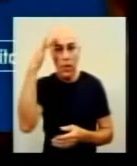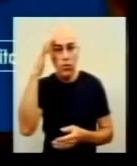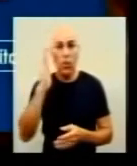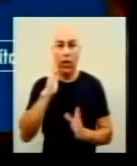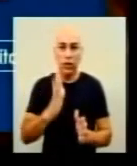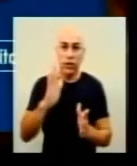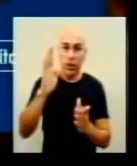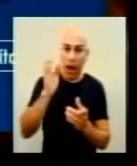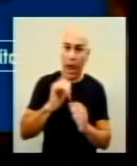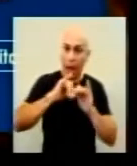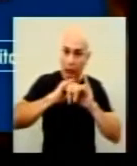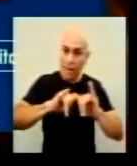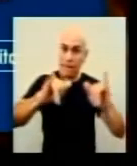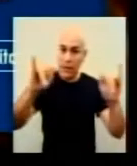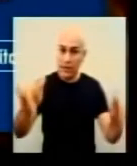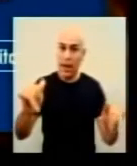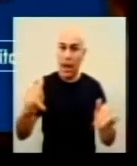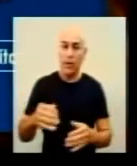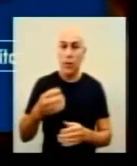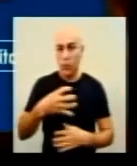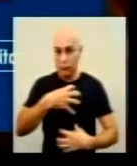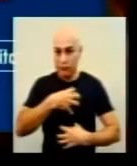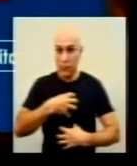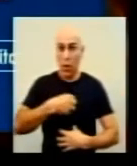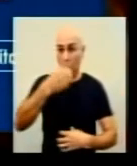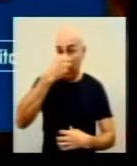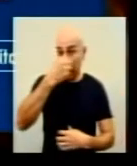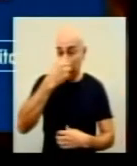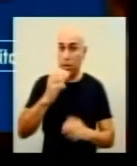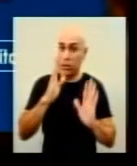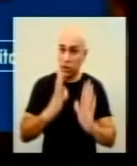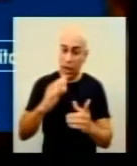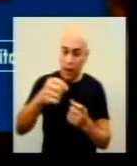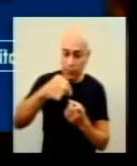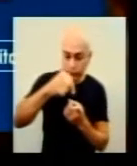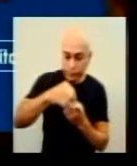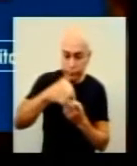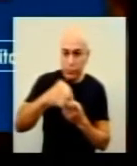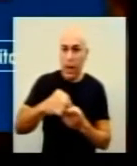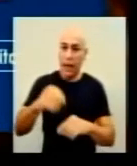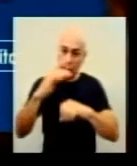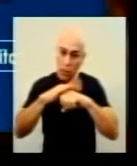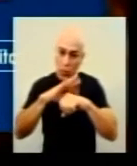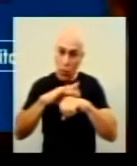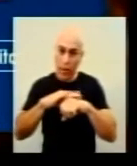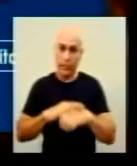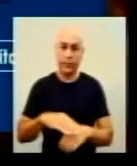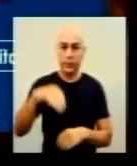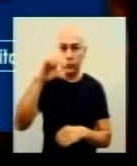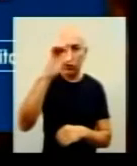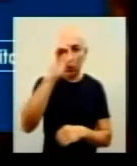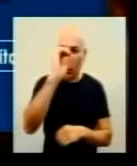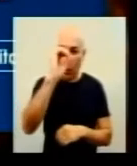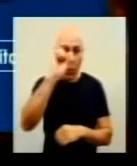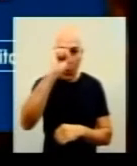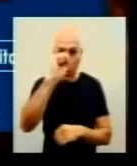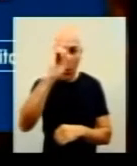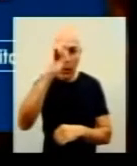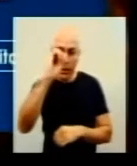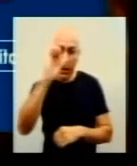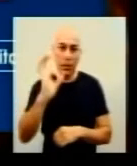suspeita de síndrome gripal ou que realizaram o teste da doença. 80% deles